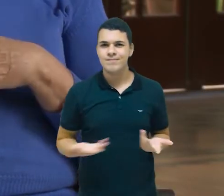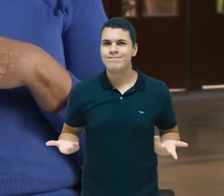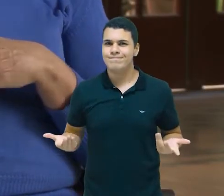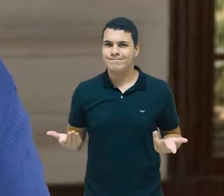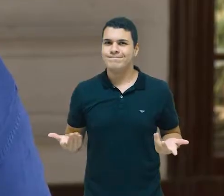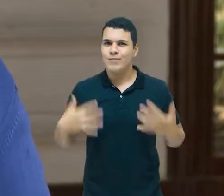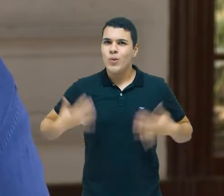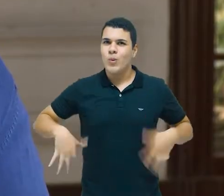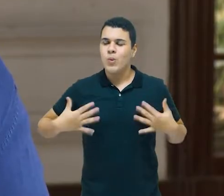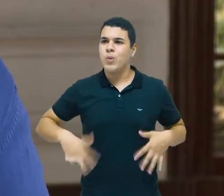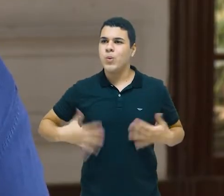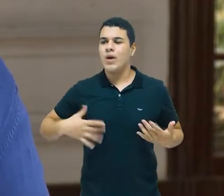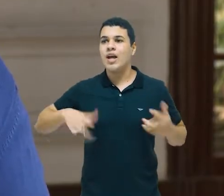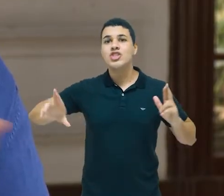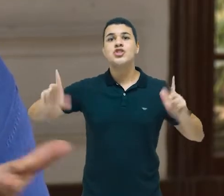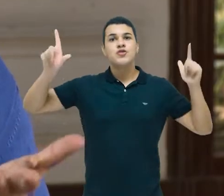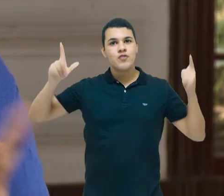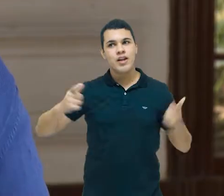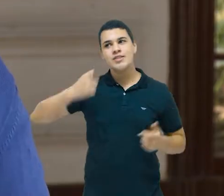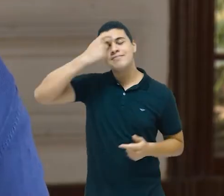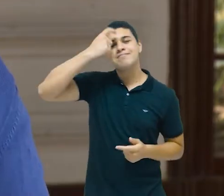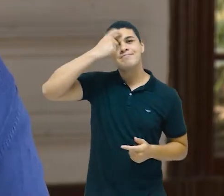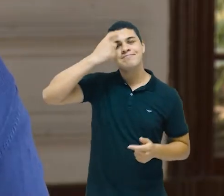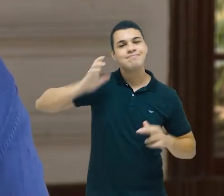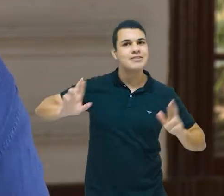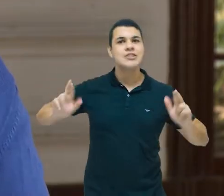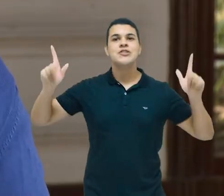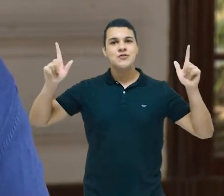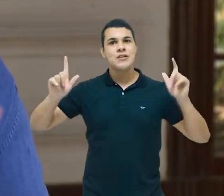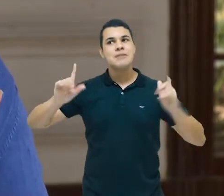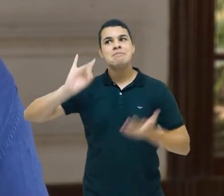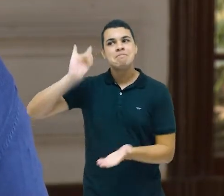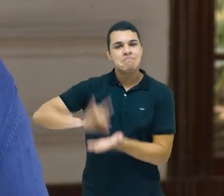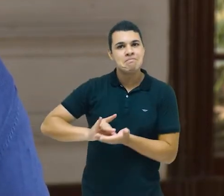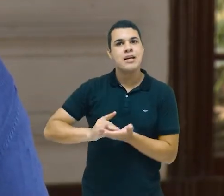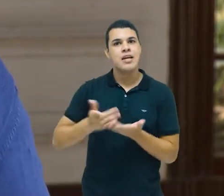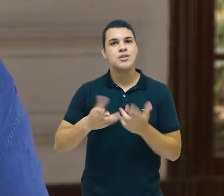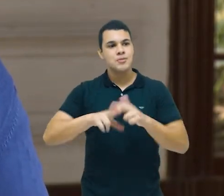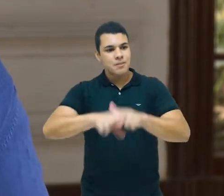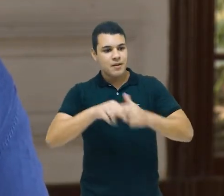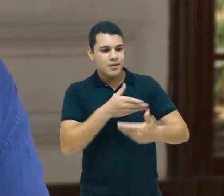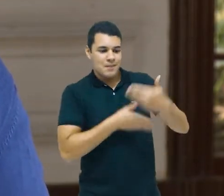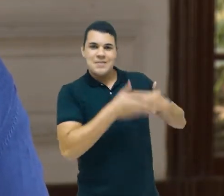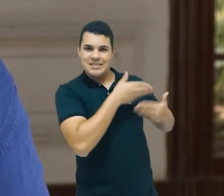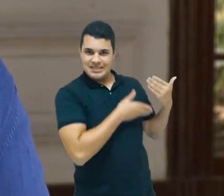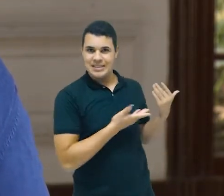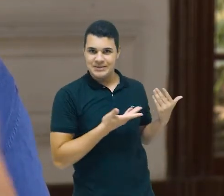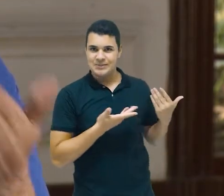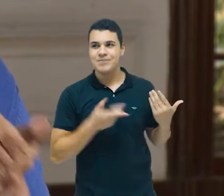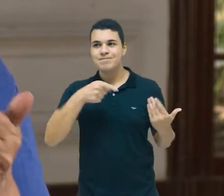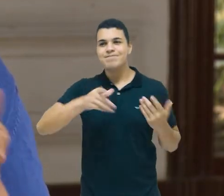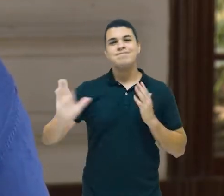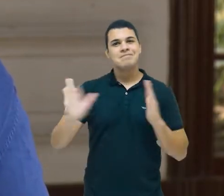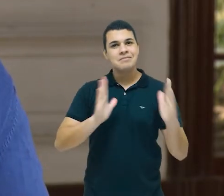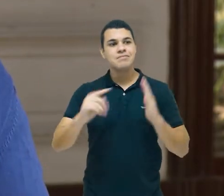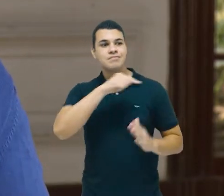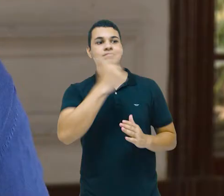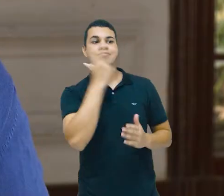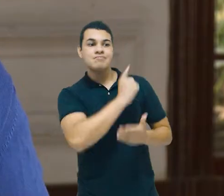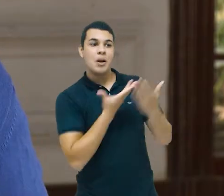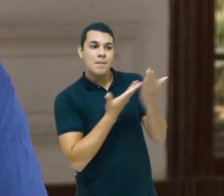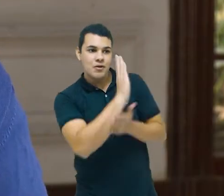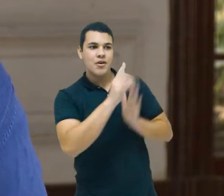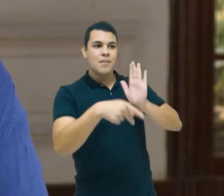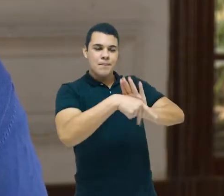é muito diferente, não uma concepção totalmente distinta, oposta, a daquela aprovada na